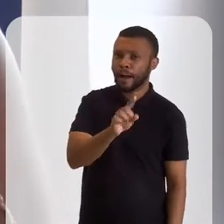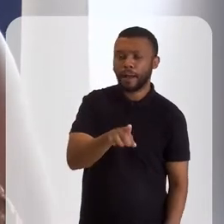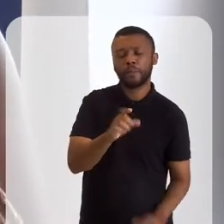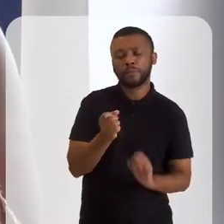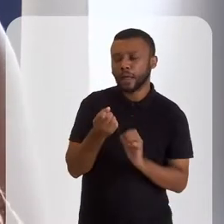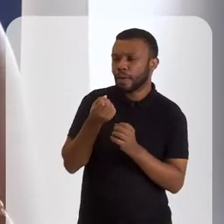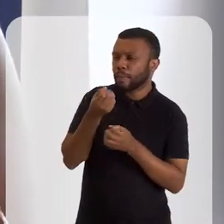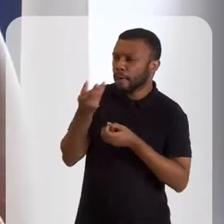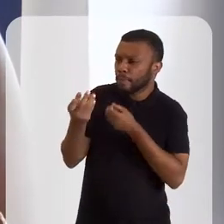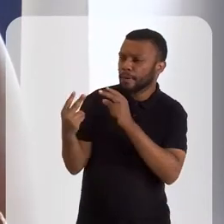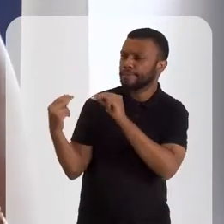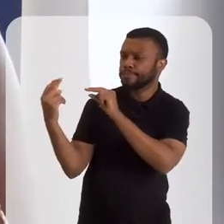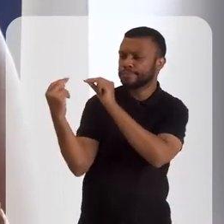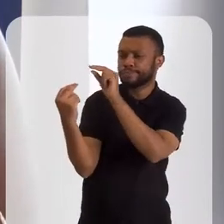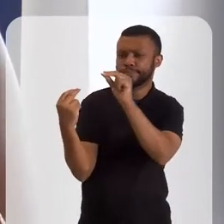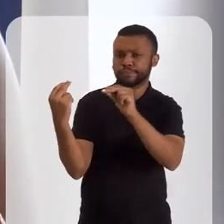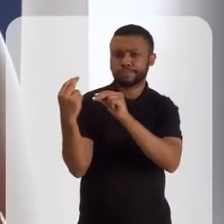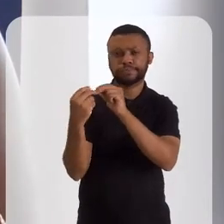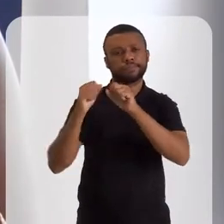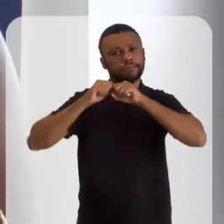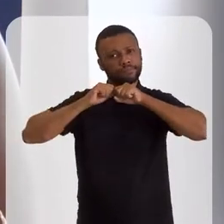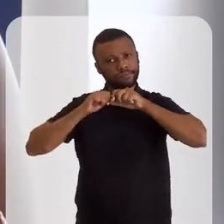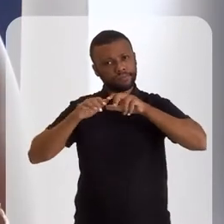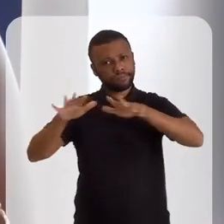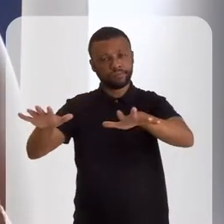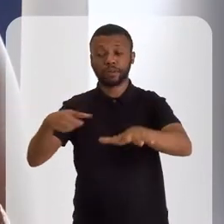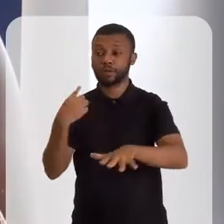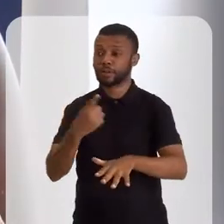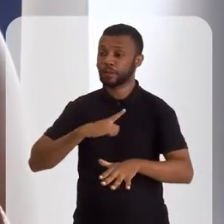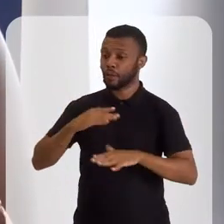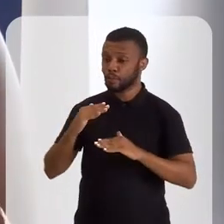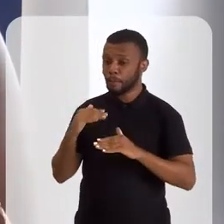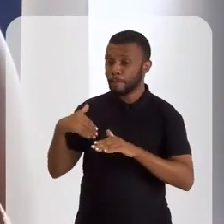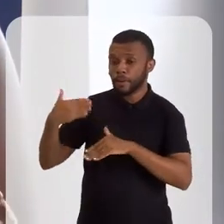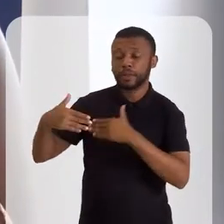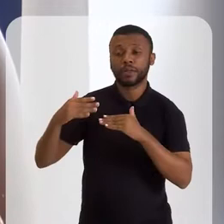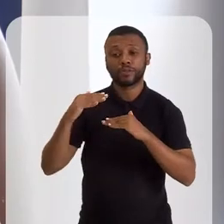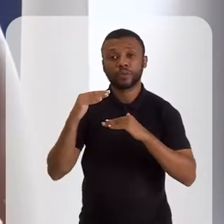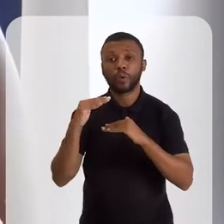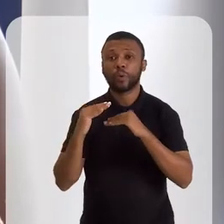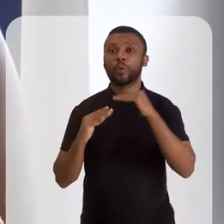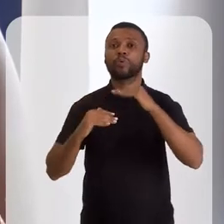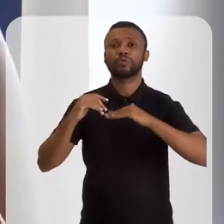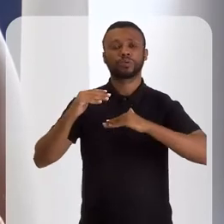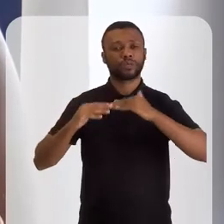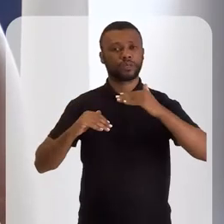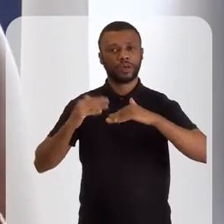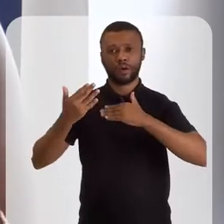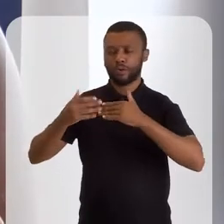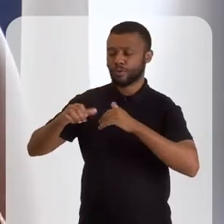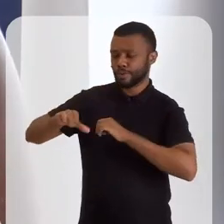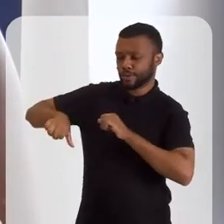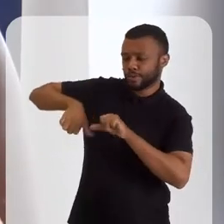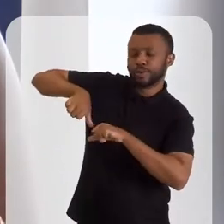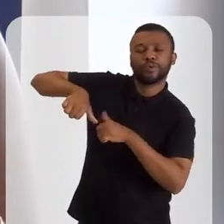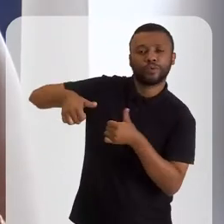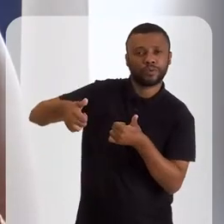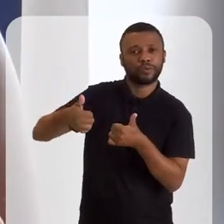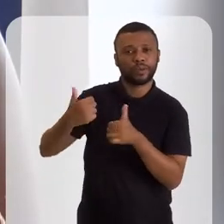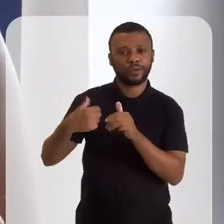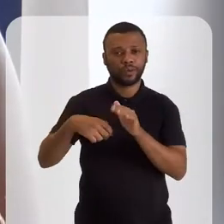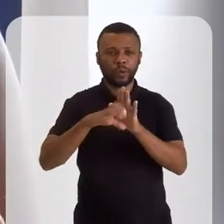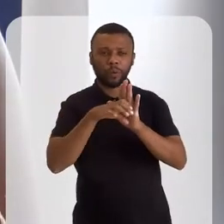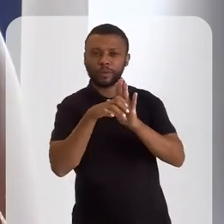outro, para um amigo, para um familiar, que, olha, a gente está num processo de construção e de desconstrução. Que tal fazer parte